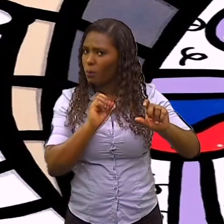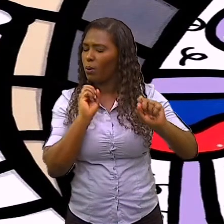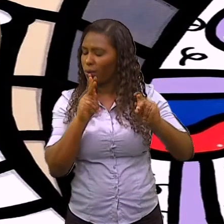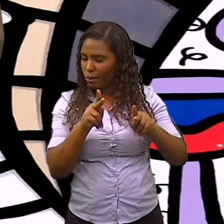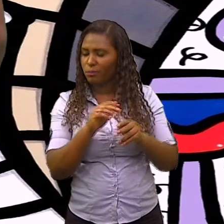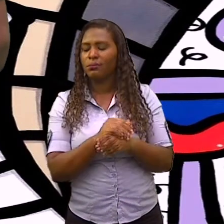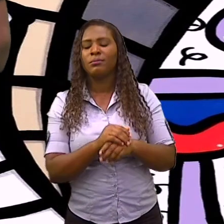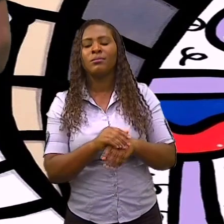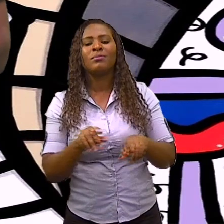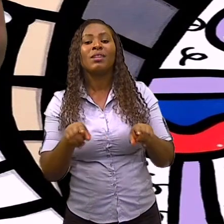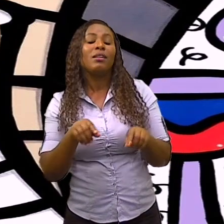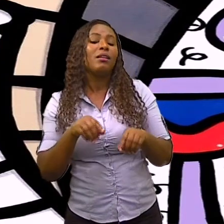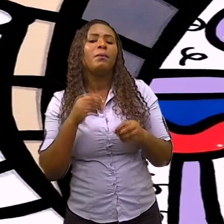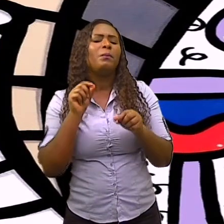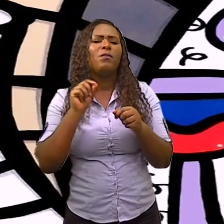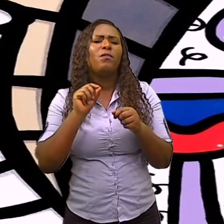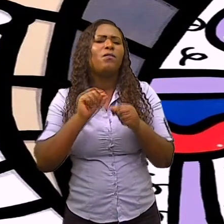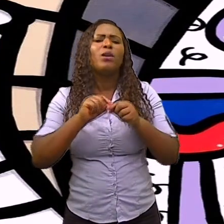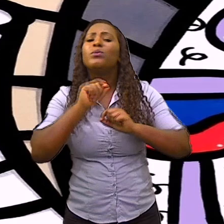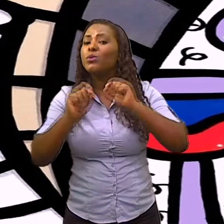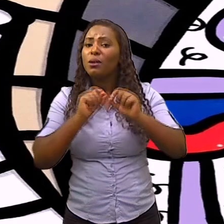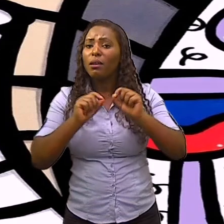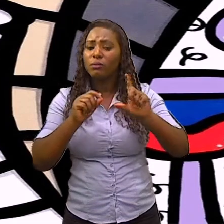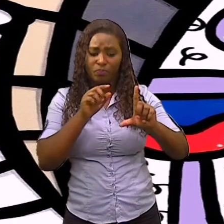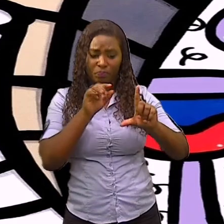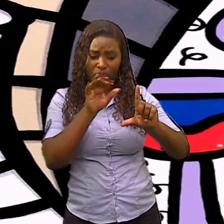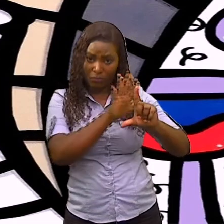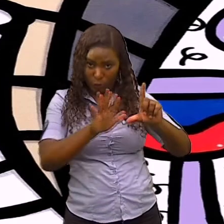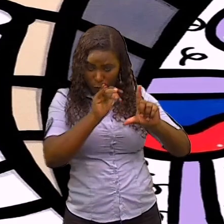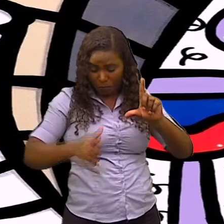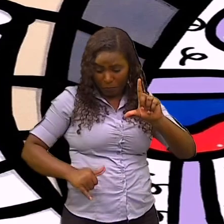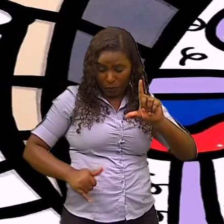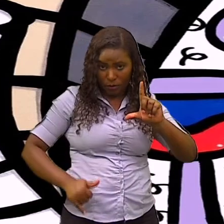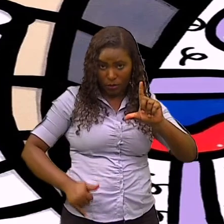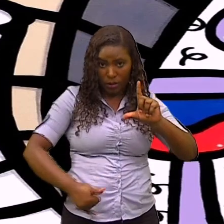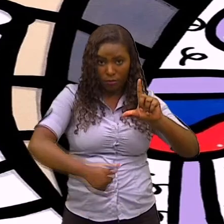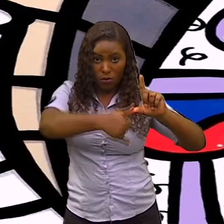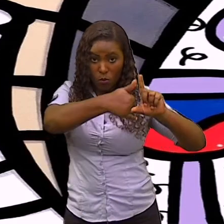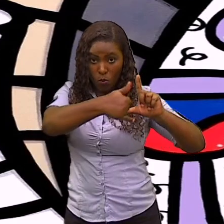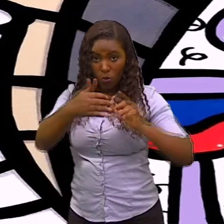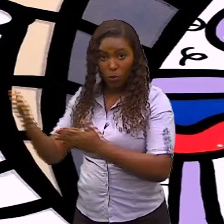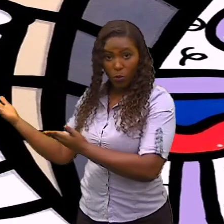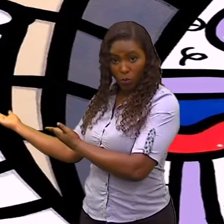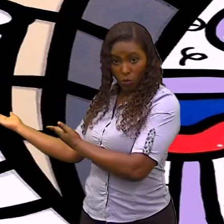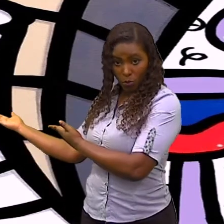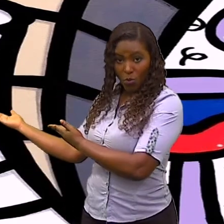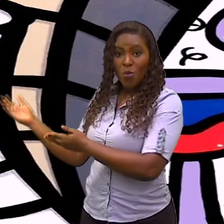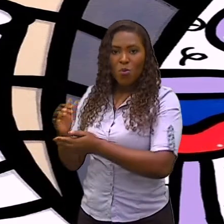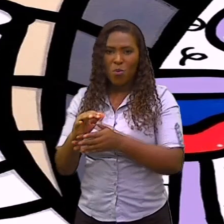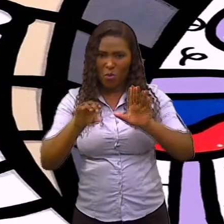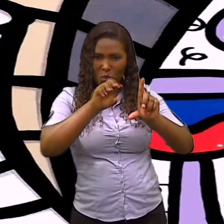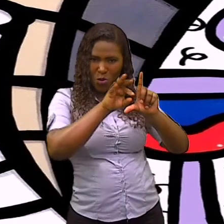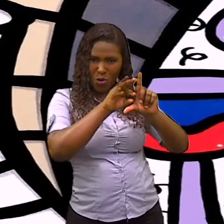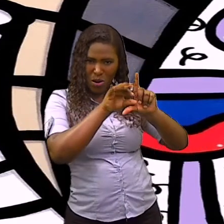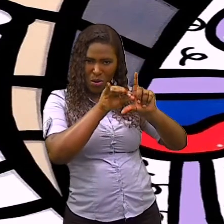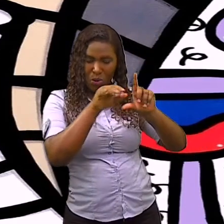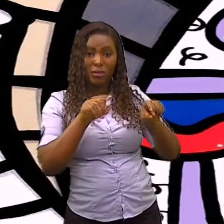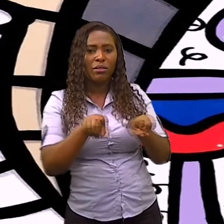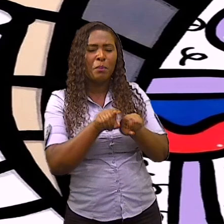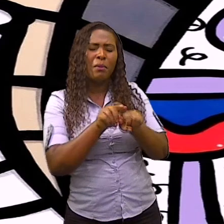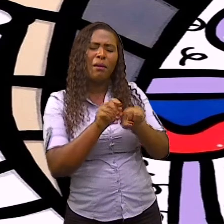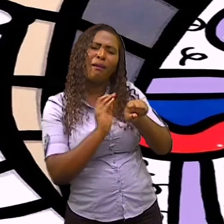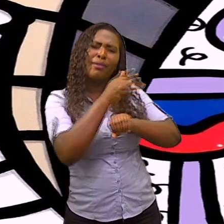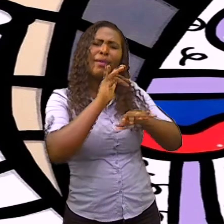as nossas atividades na plataforma, aponte a câmera do seu celular para a imagem que aparece aqui no canto da tela e acesse as nossas redes sociais